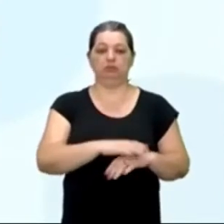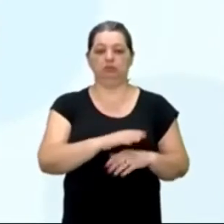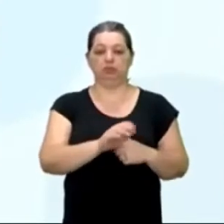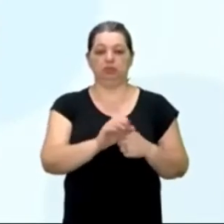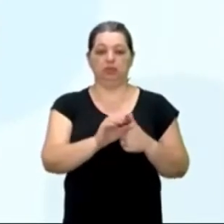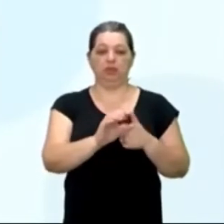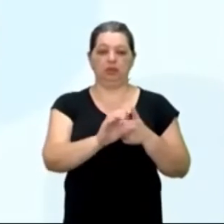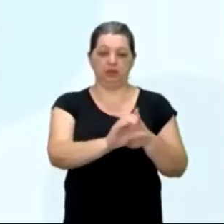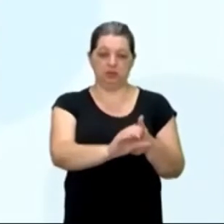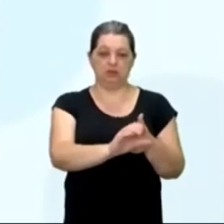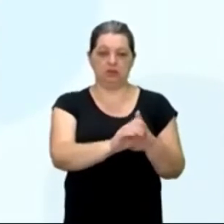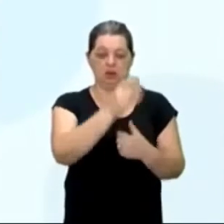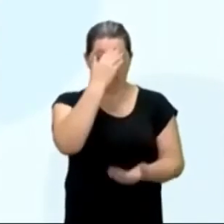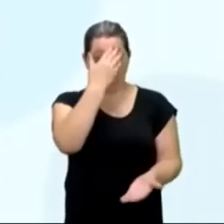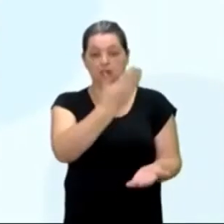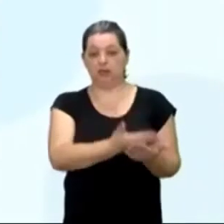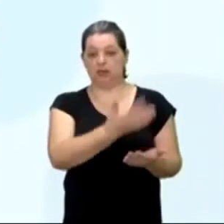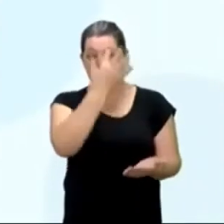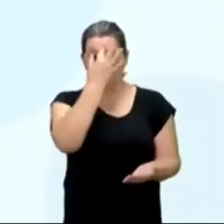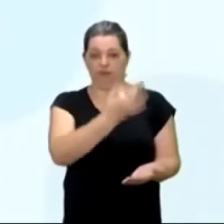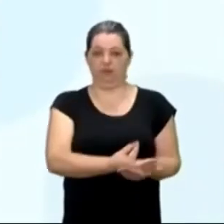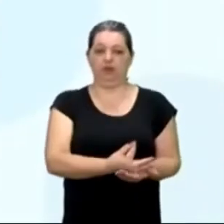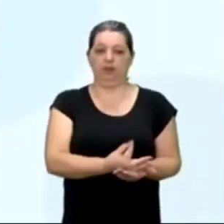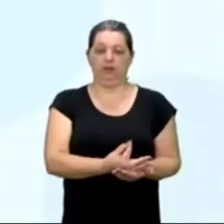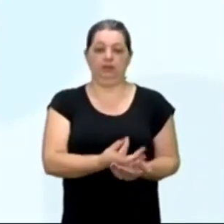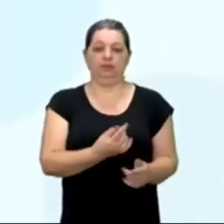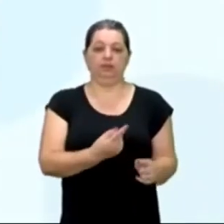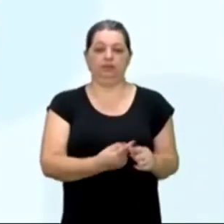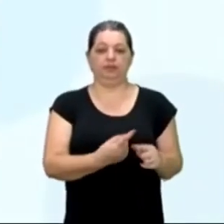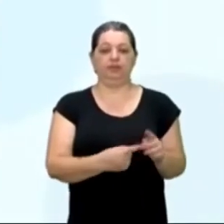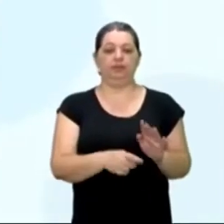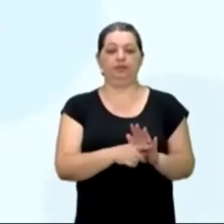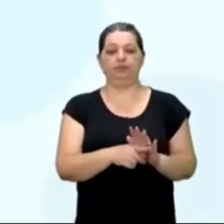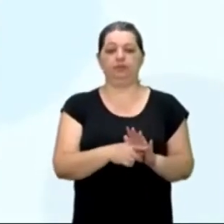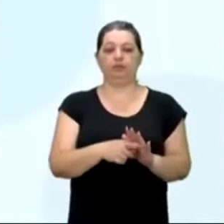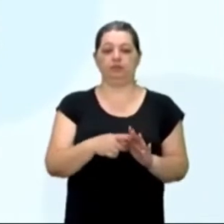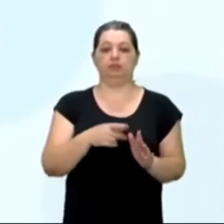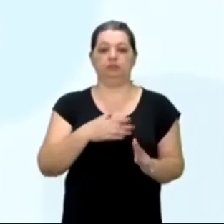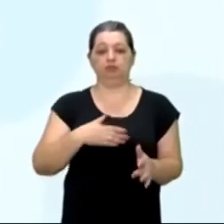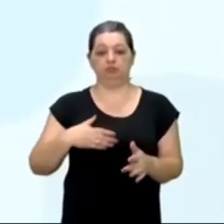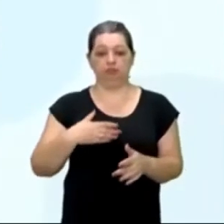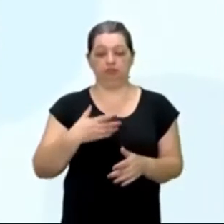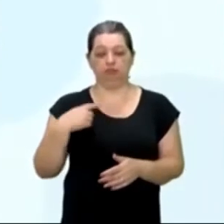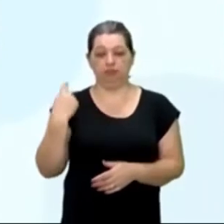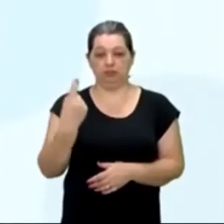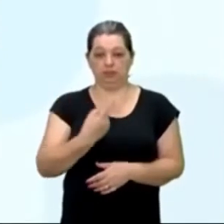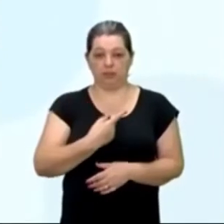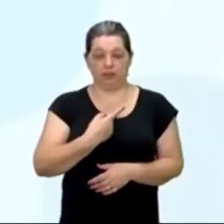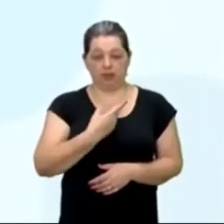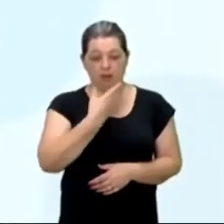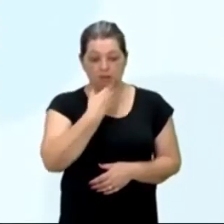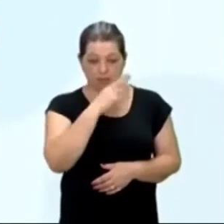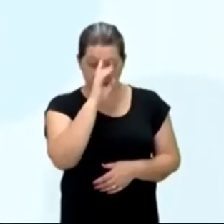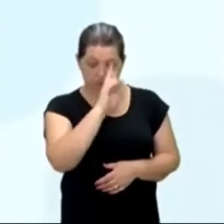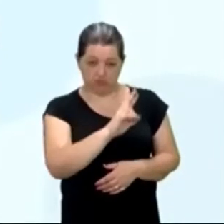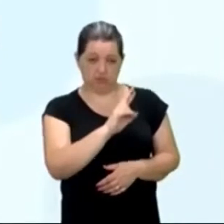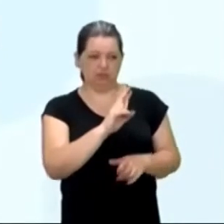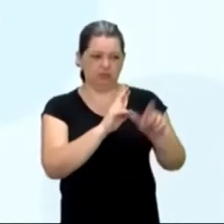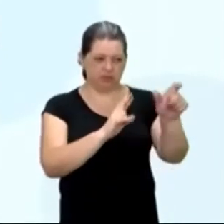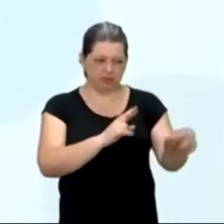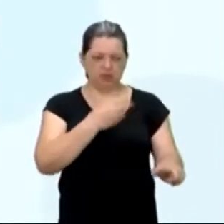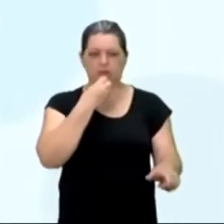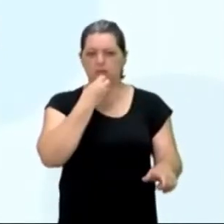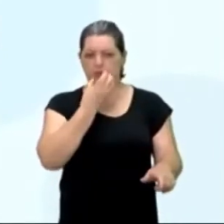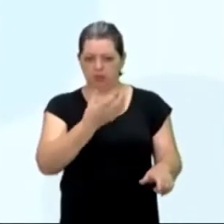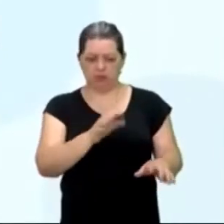crerem em nossa santa fé, a qual, prazam a nosso senhor, que os traga, porque, certo, esta gente é boa, e de